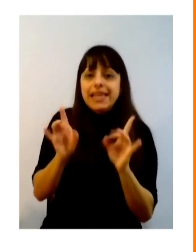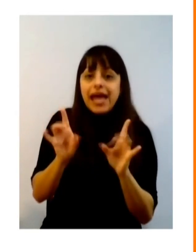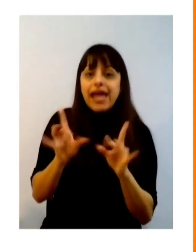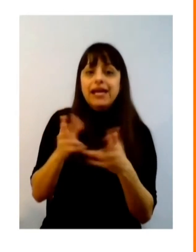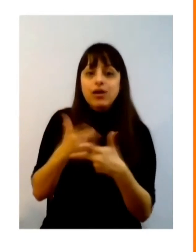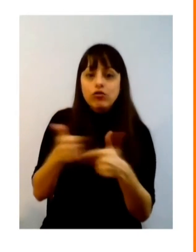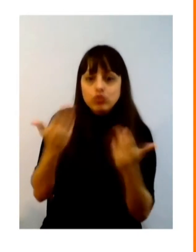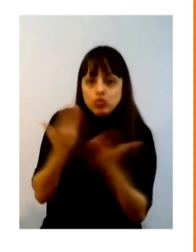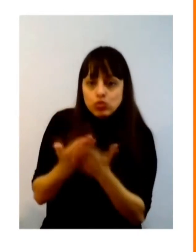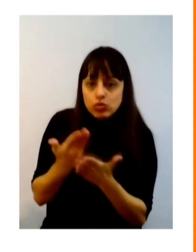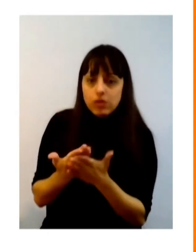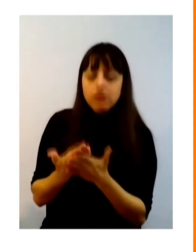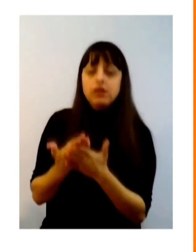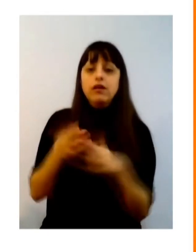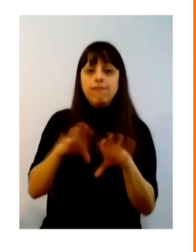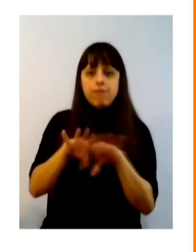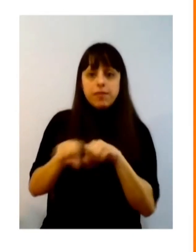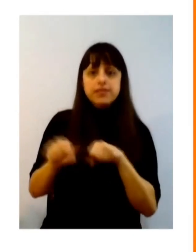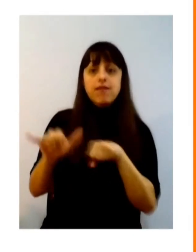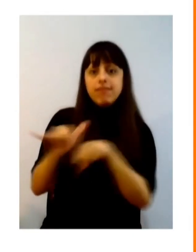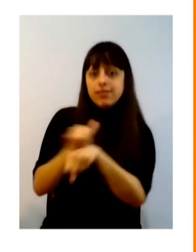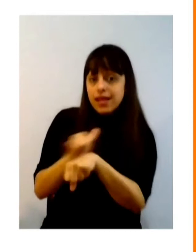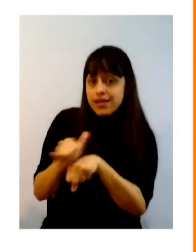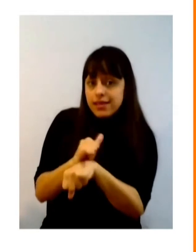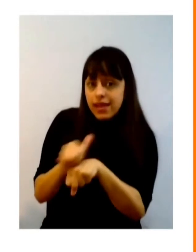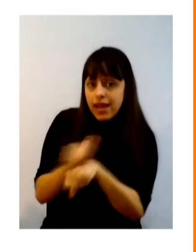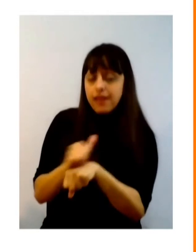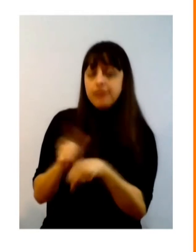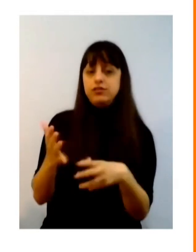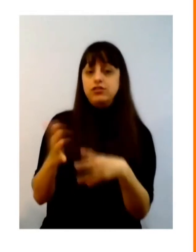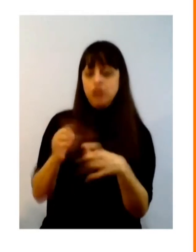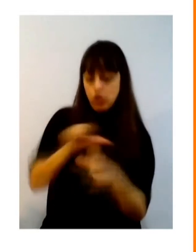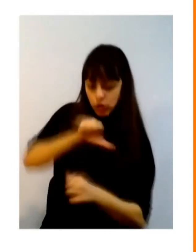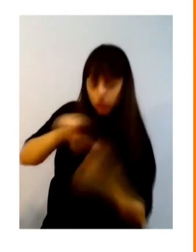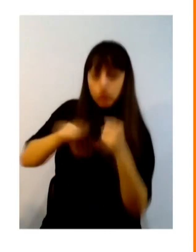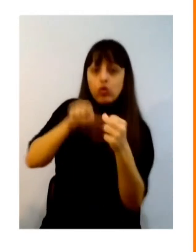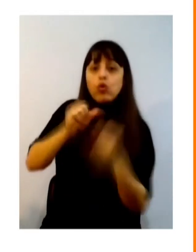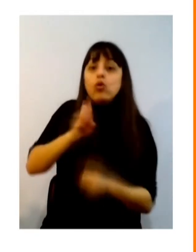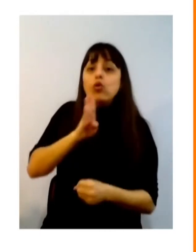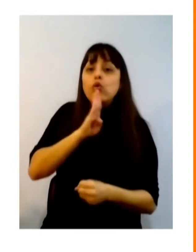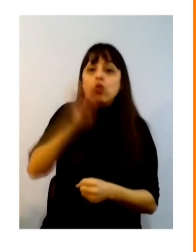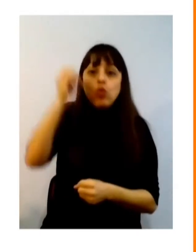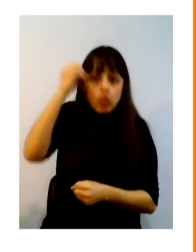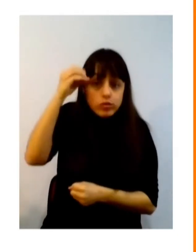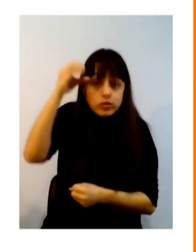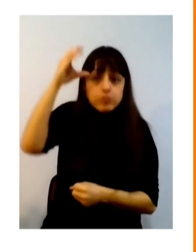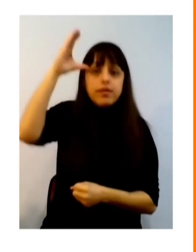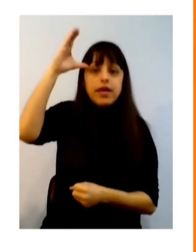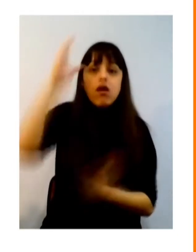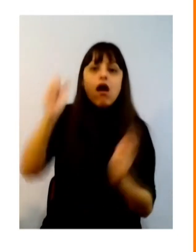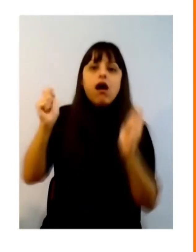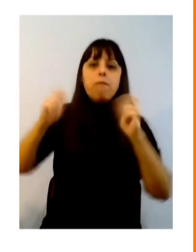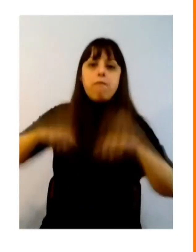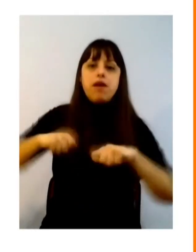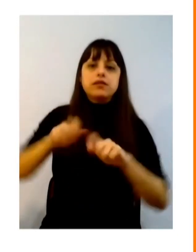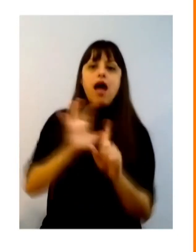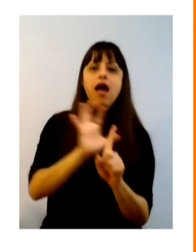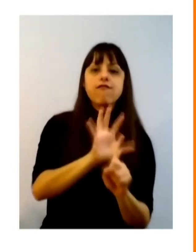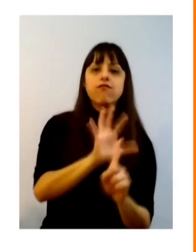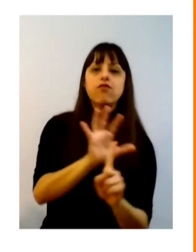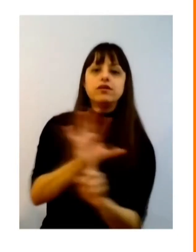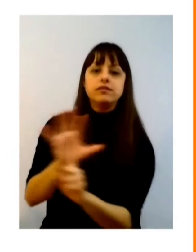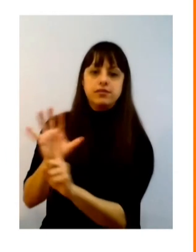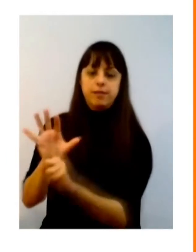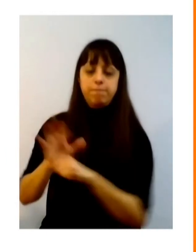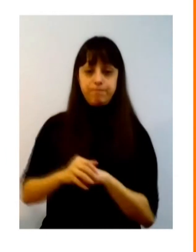são as habilidades para essa formação se traduzca em conhecimento e em conhecimento e para educar esses líderes que nos ajudam